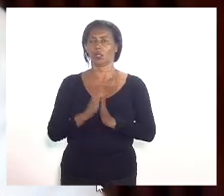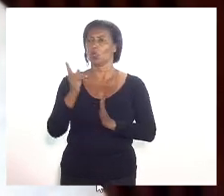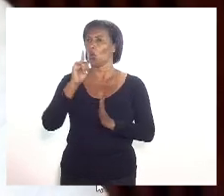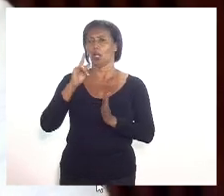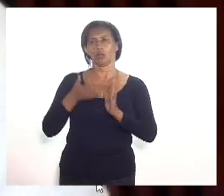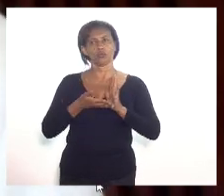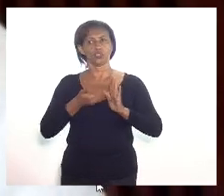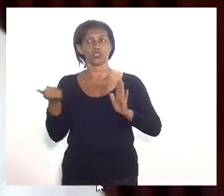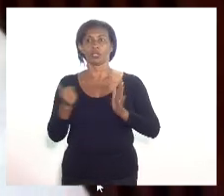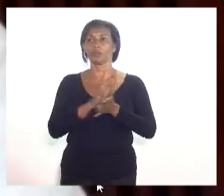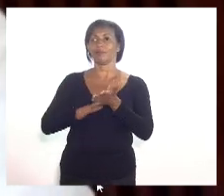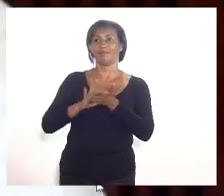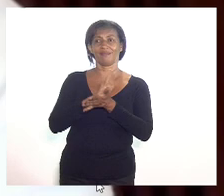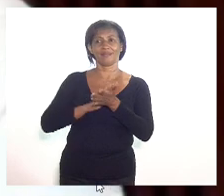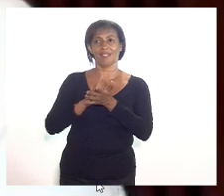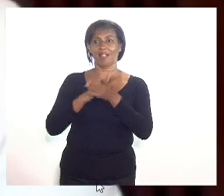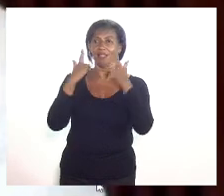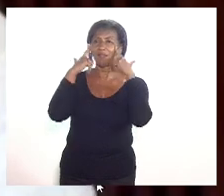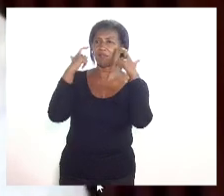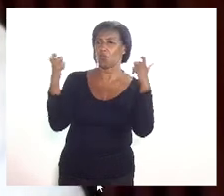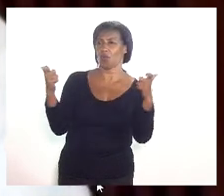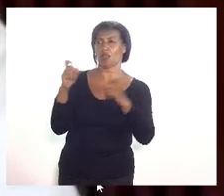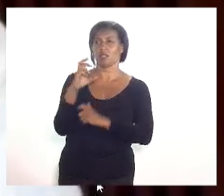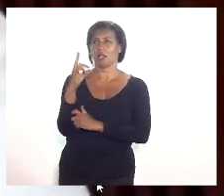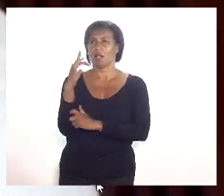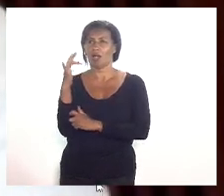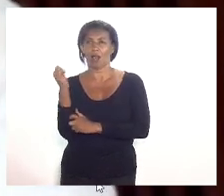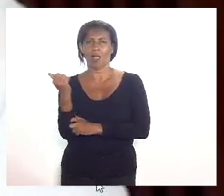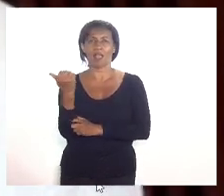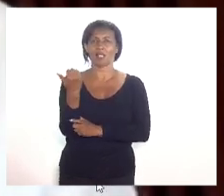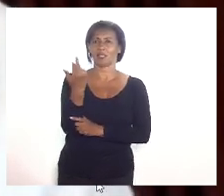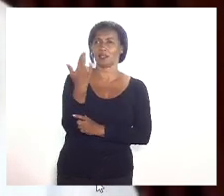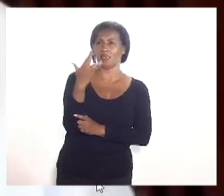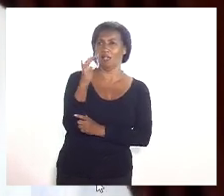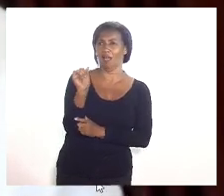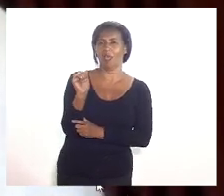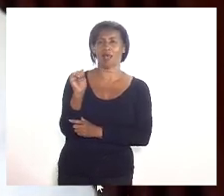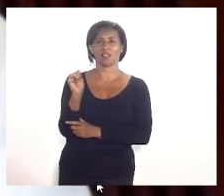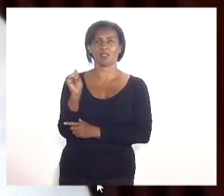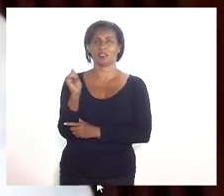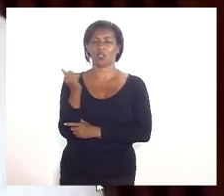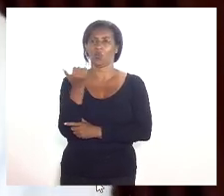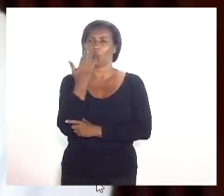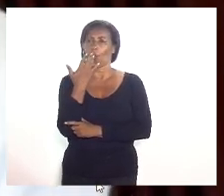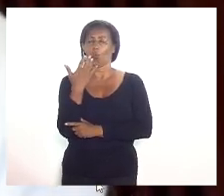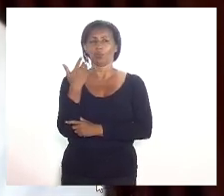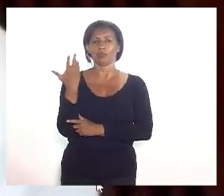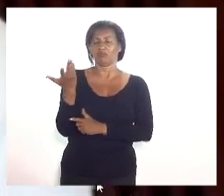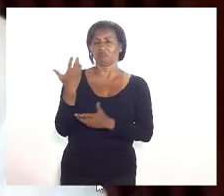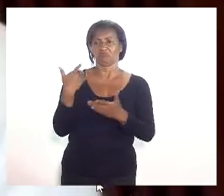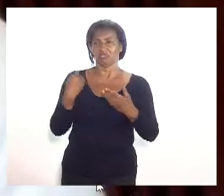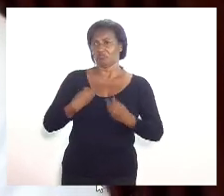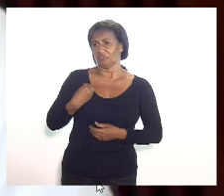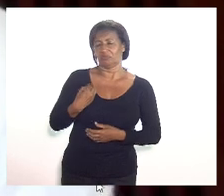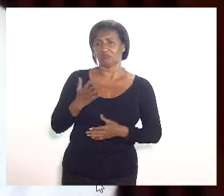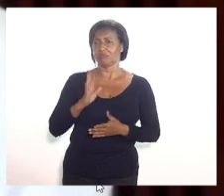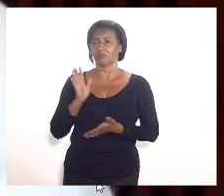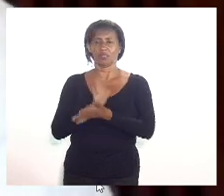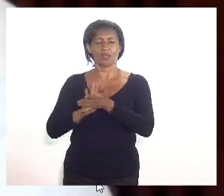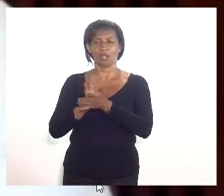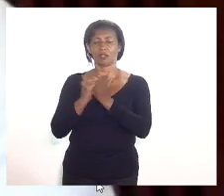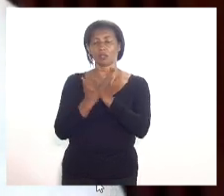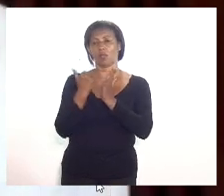excluímos em nada a questão da violência de classe, natureza, raça, tímida, orientação sexual. Apenas acrescentamos o que